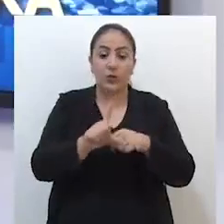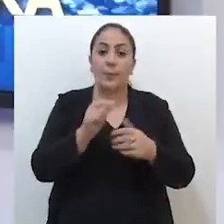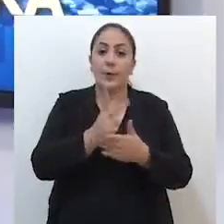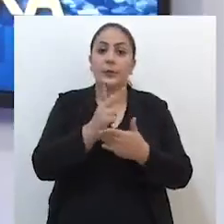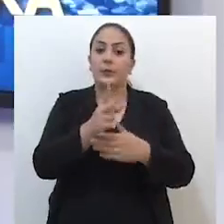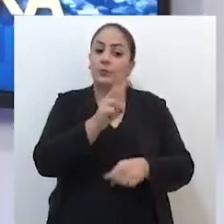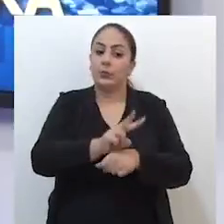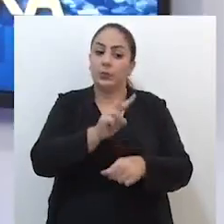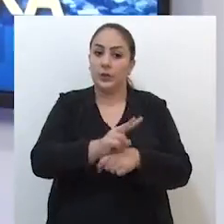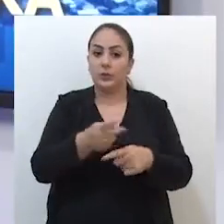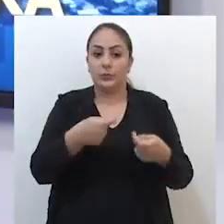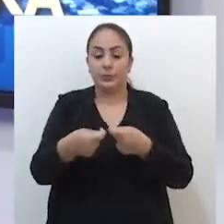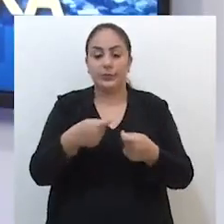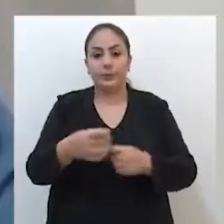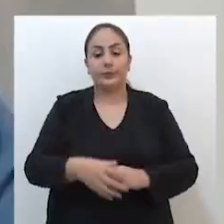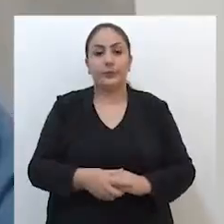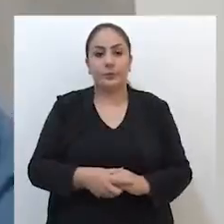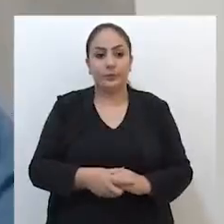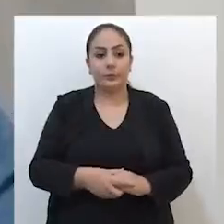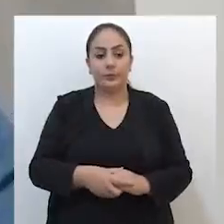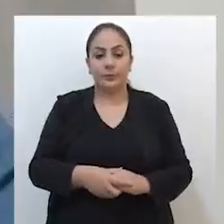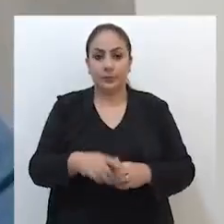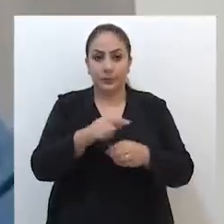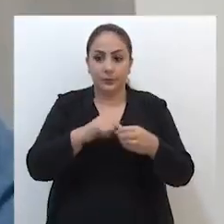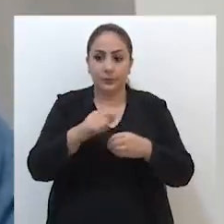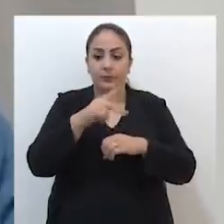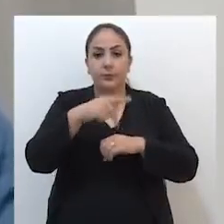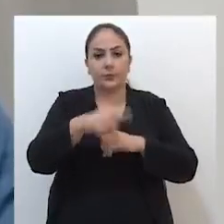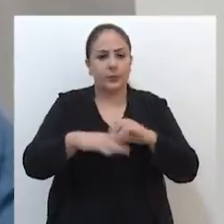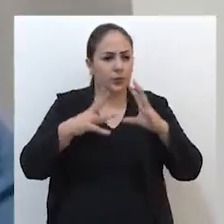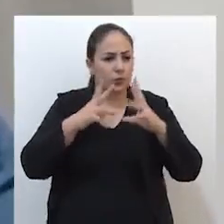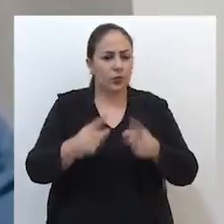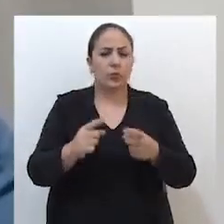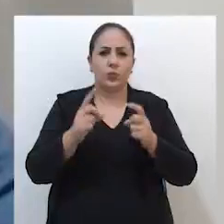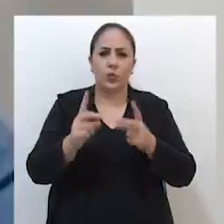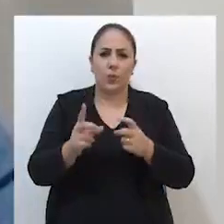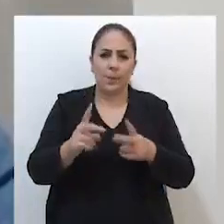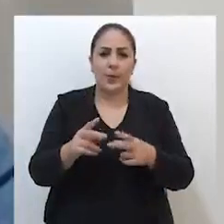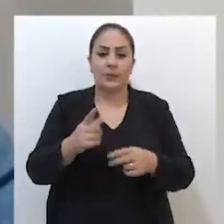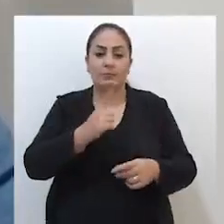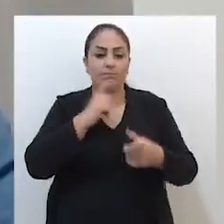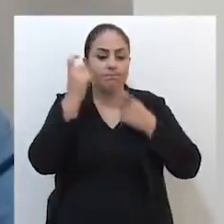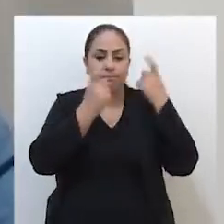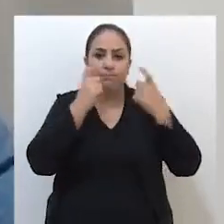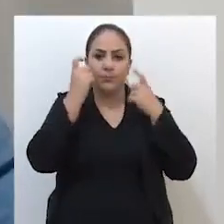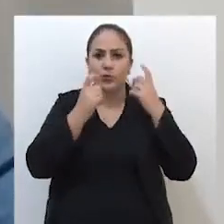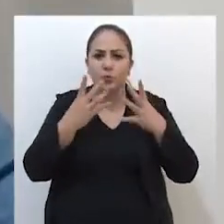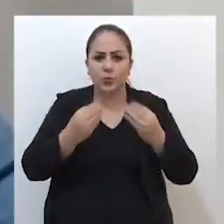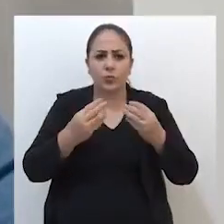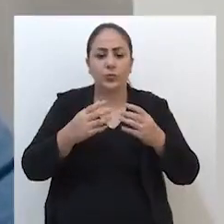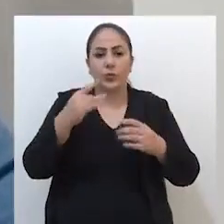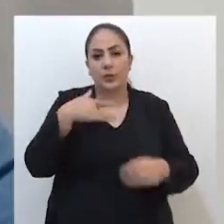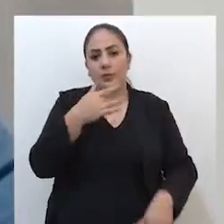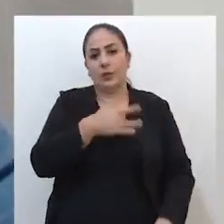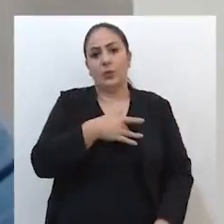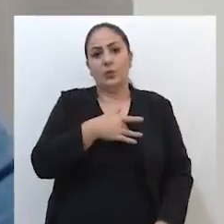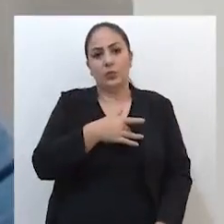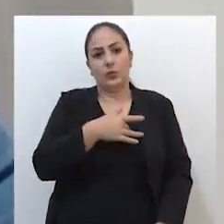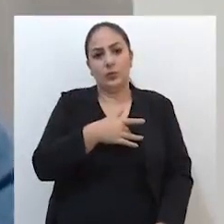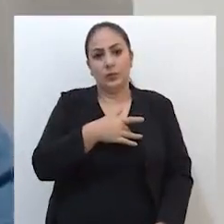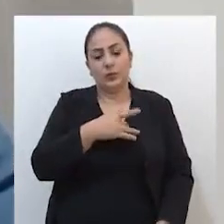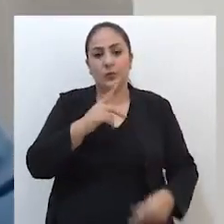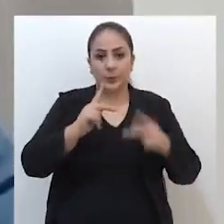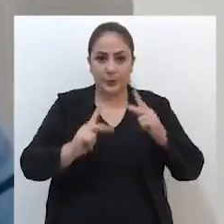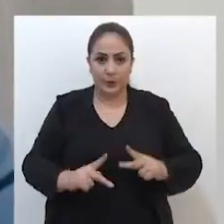continuar mantendo os cuidados. O Sindicato de Loja de Passo Fundo, assim como todo o comércio, se preocupa muito com a saúde